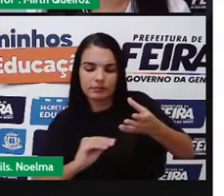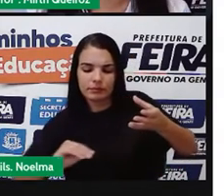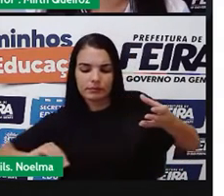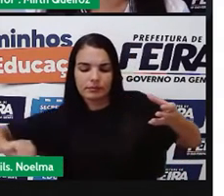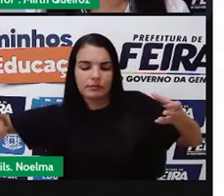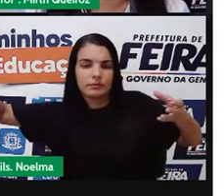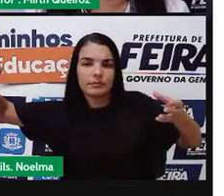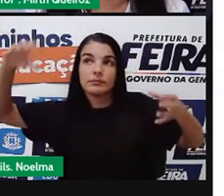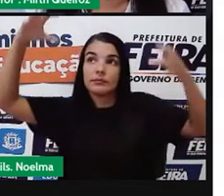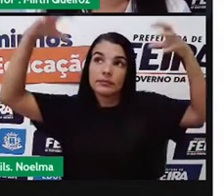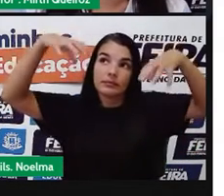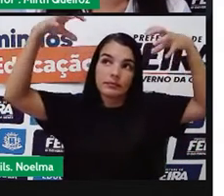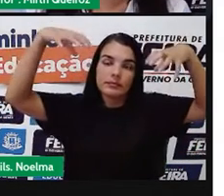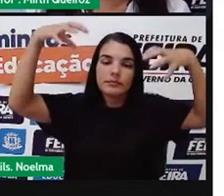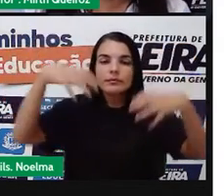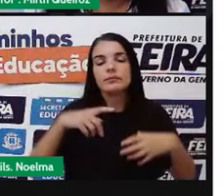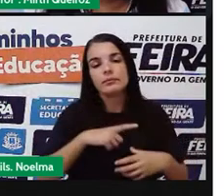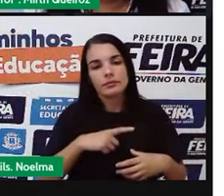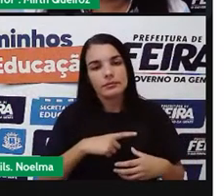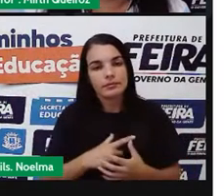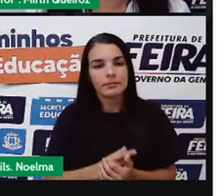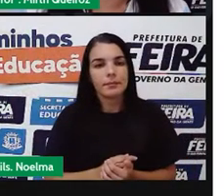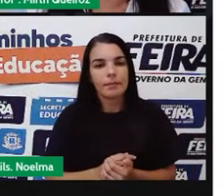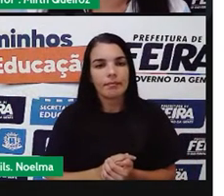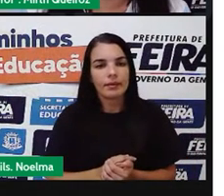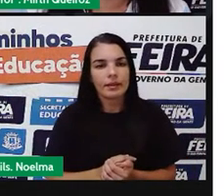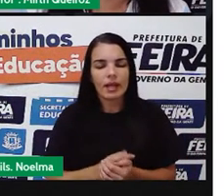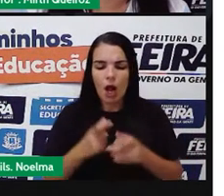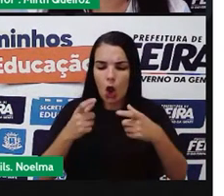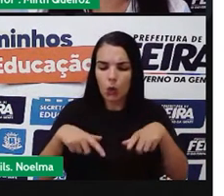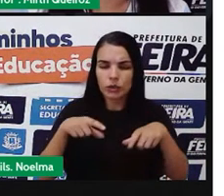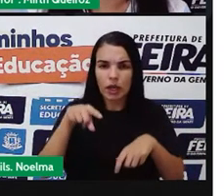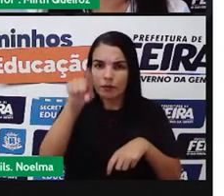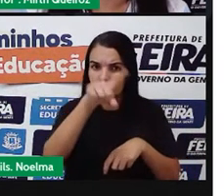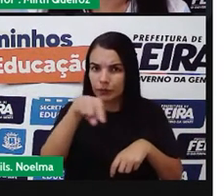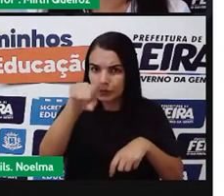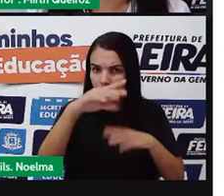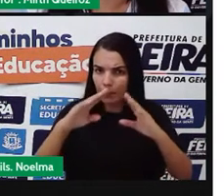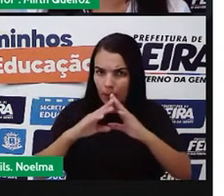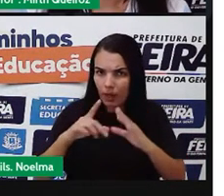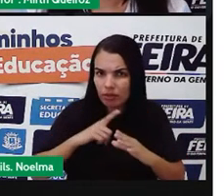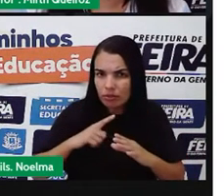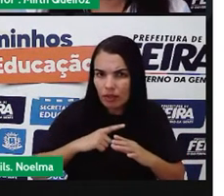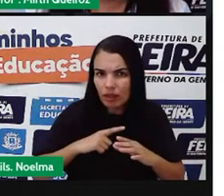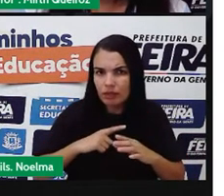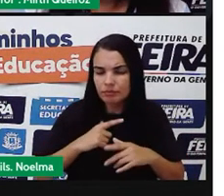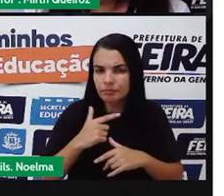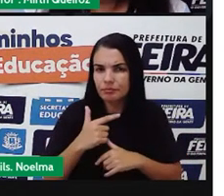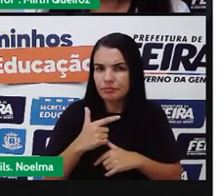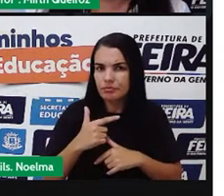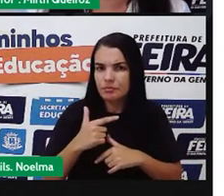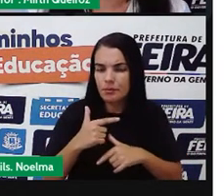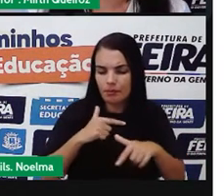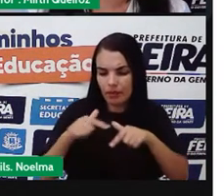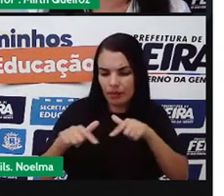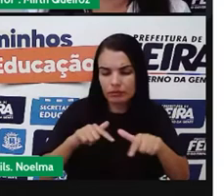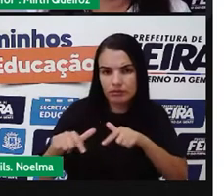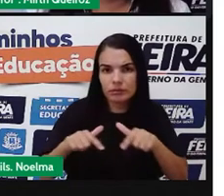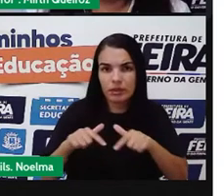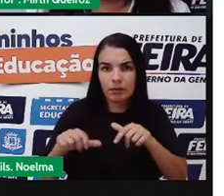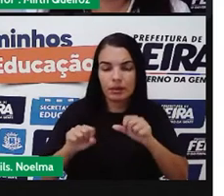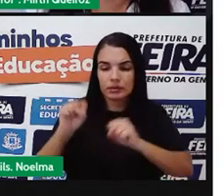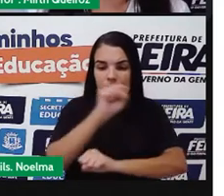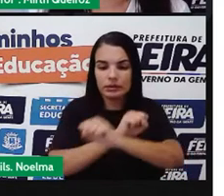vinda da chuva. onde você mora, há serviços de saneamento básico, a gente então já entende que o